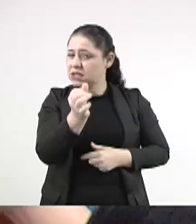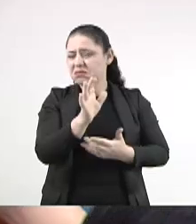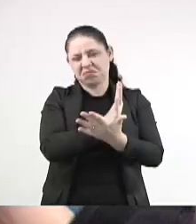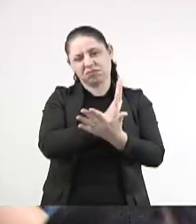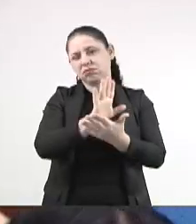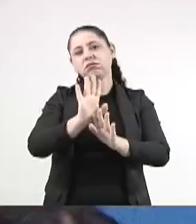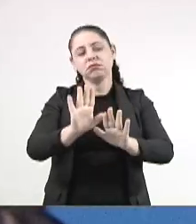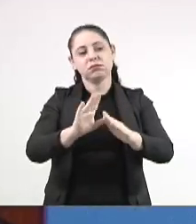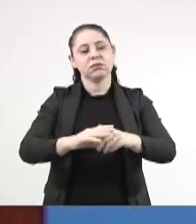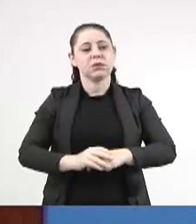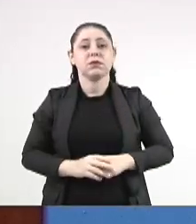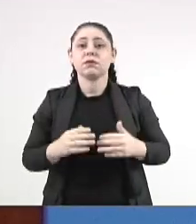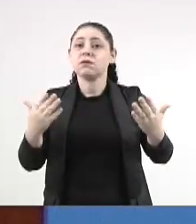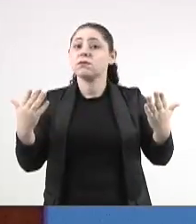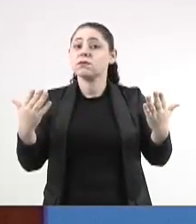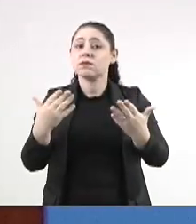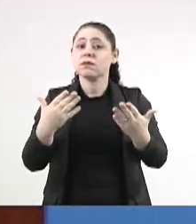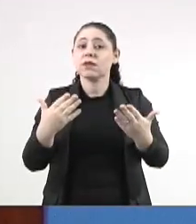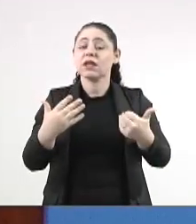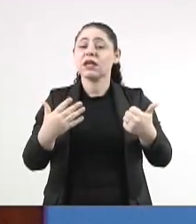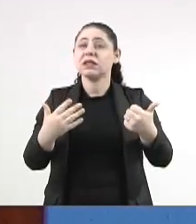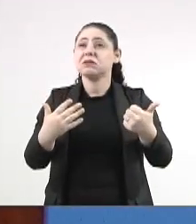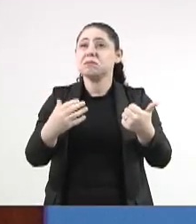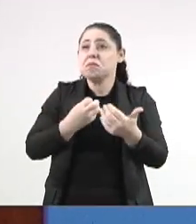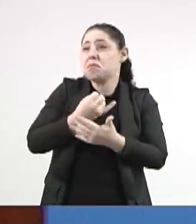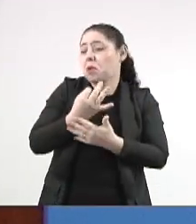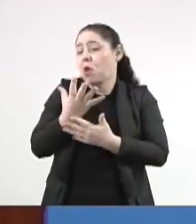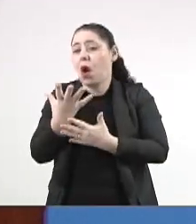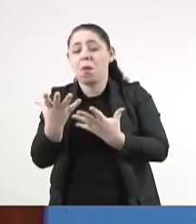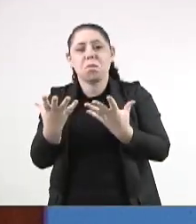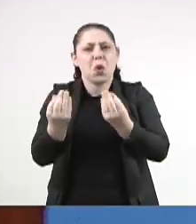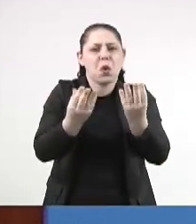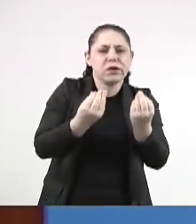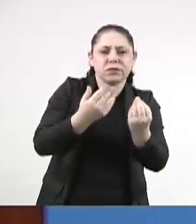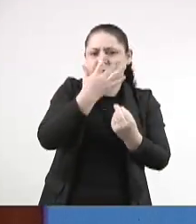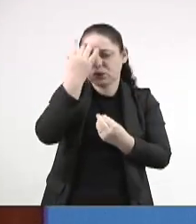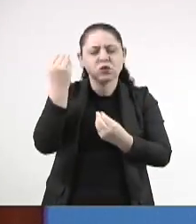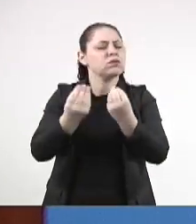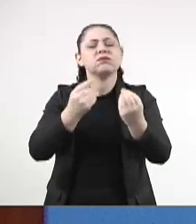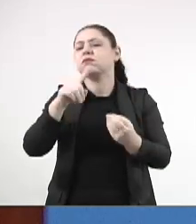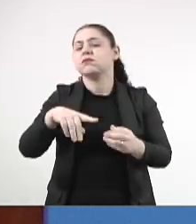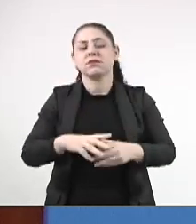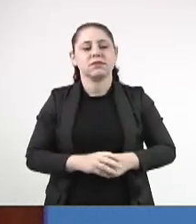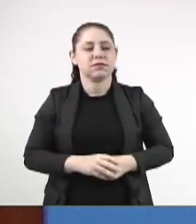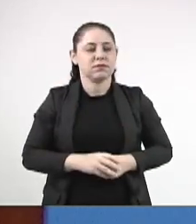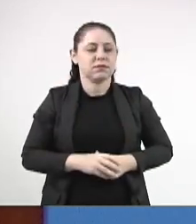operadoras. Hoje tem centenas. Então, a pessoa, como é que funciona?